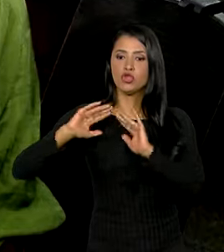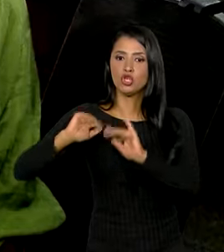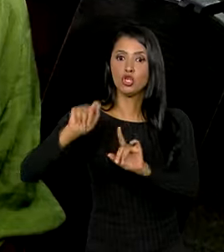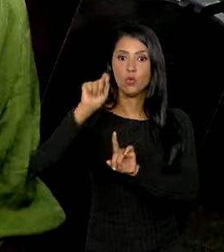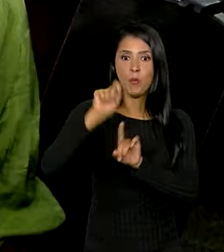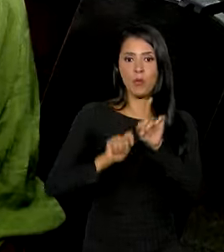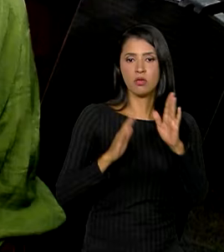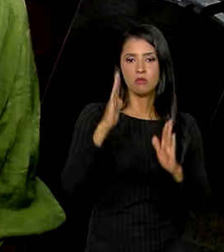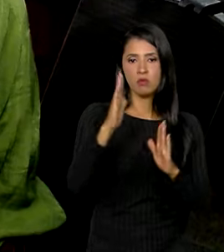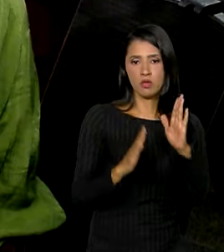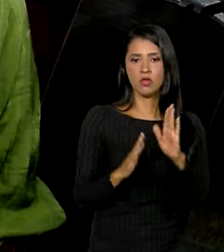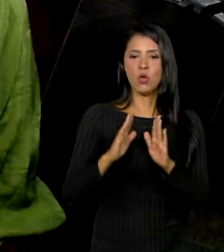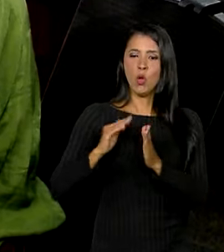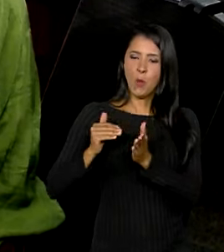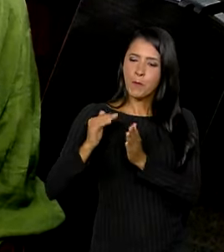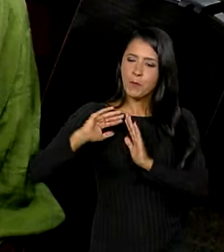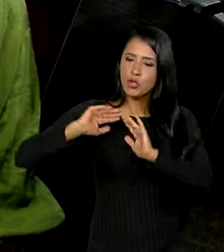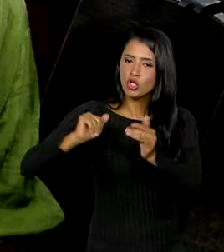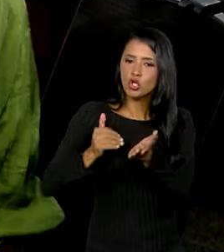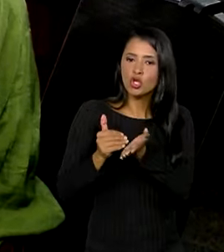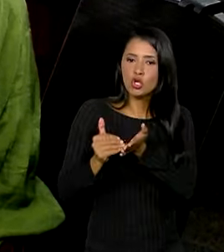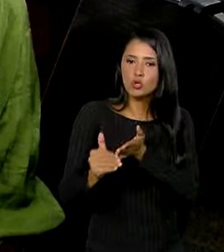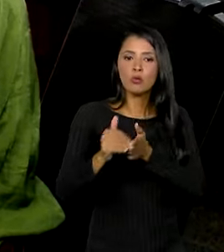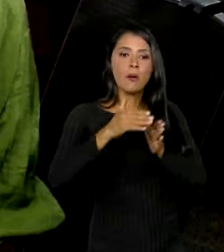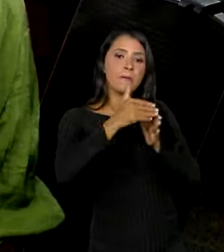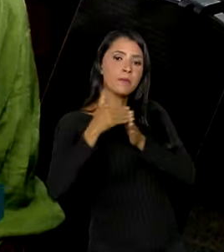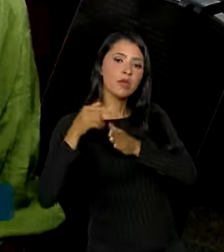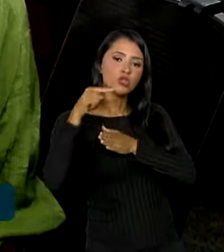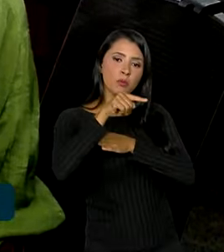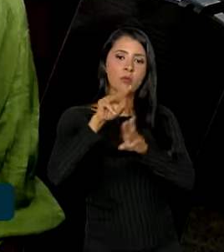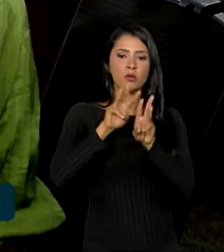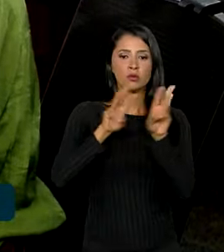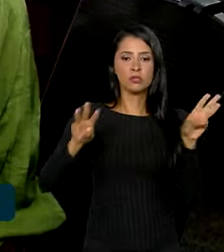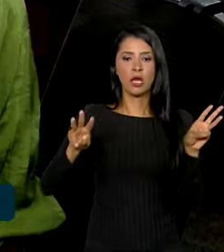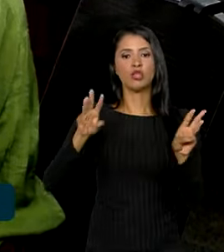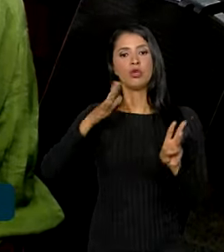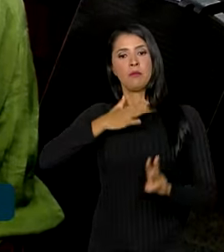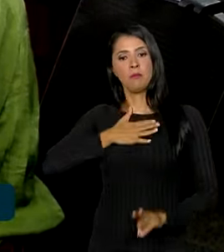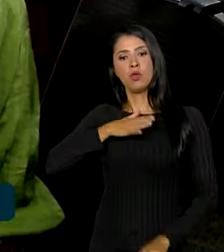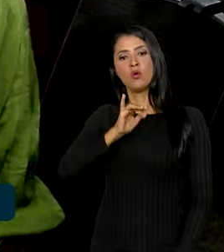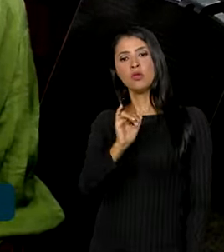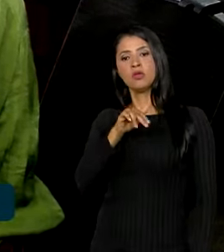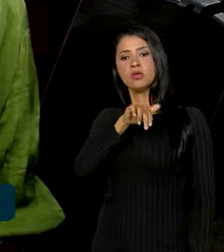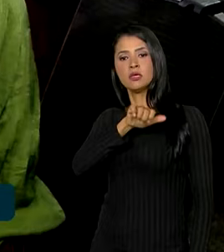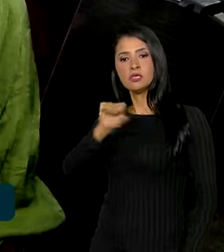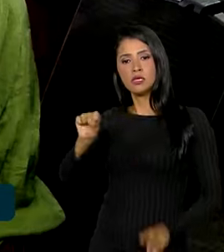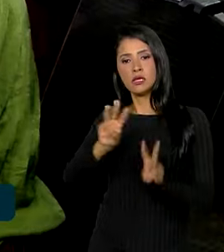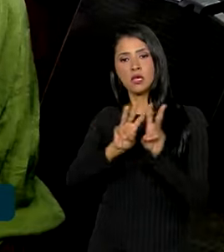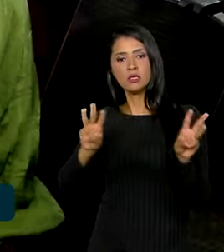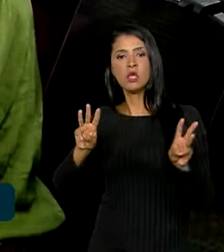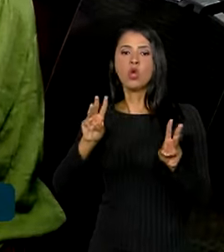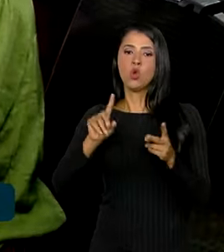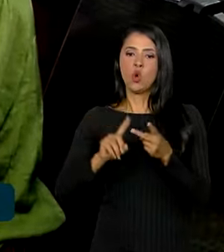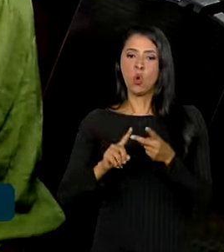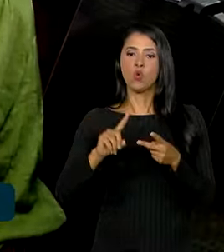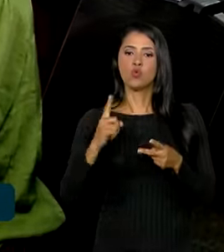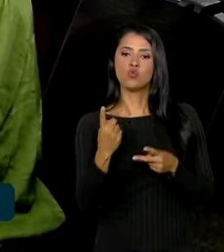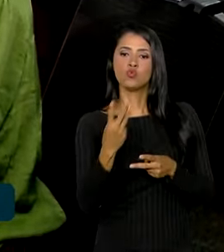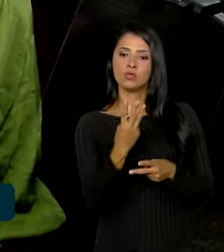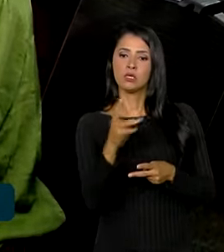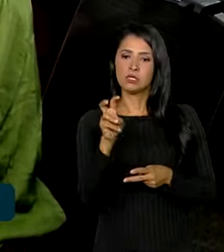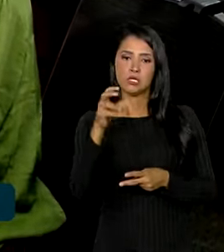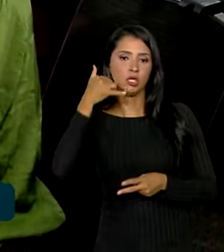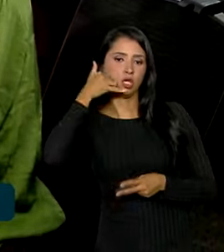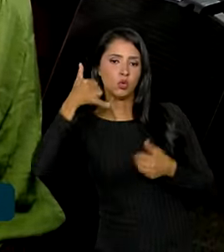iniciais. Pessoas que fazem algum requerimento para algum pedido pelo meu INSS, a nossa plataforma digital, pelo 135, nosso sistema de